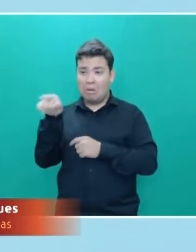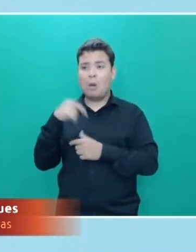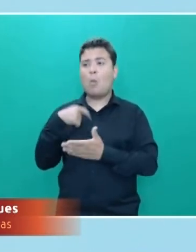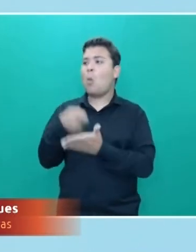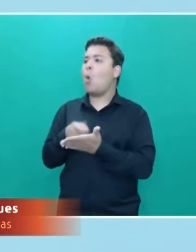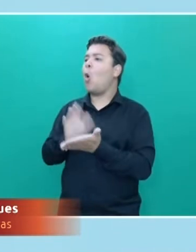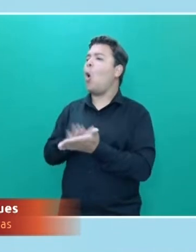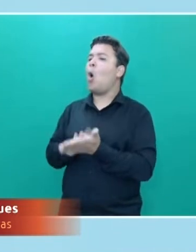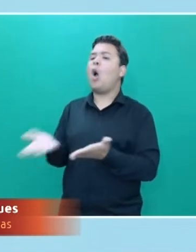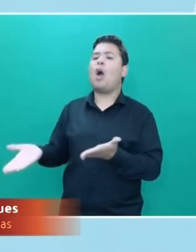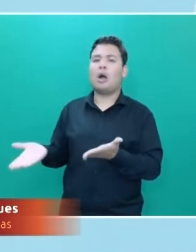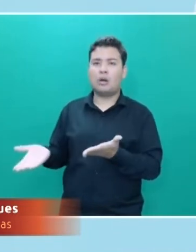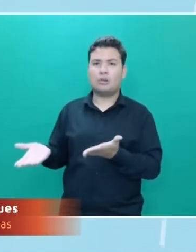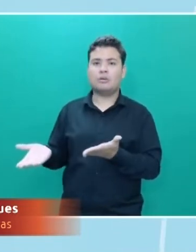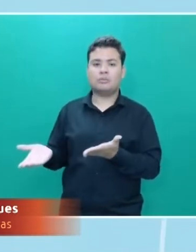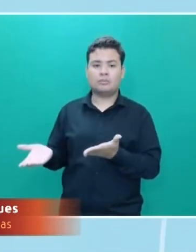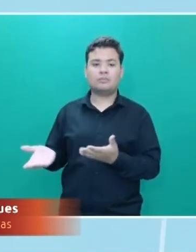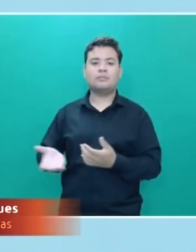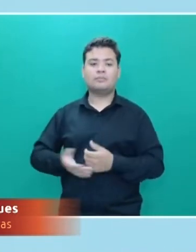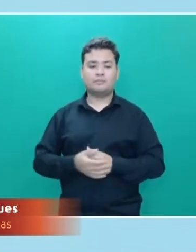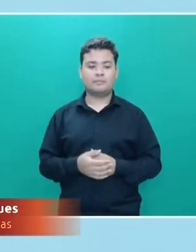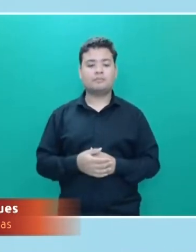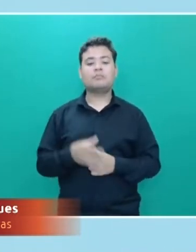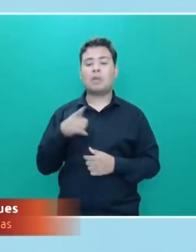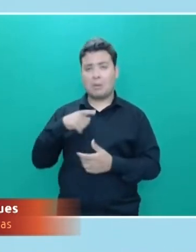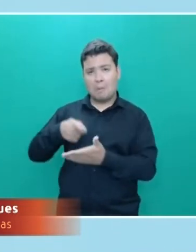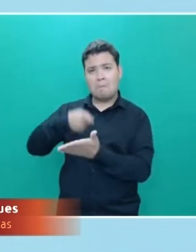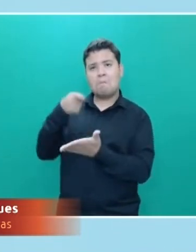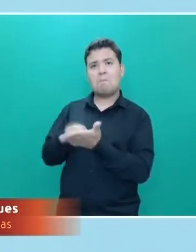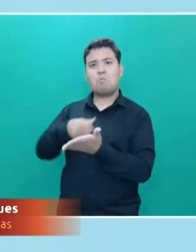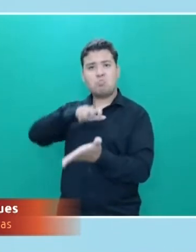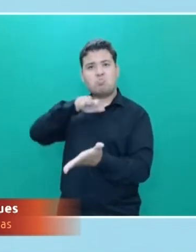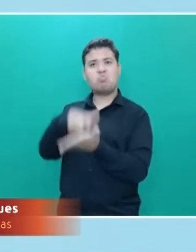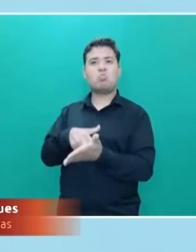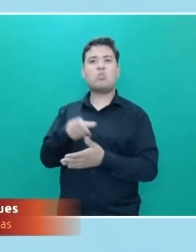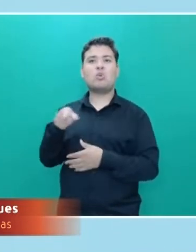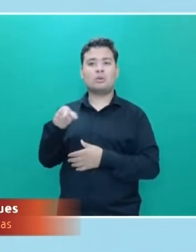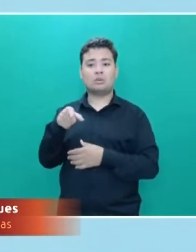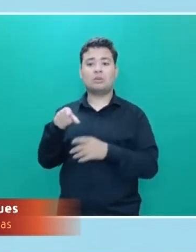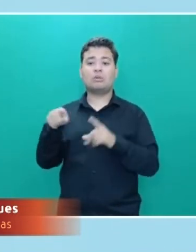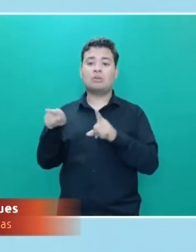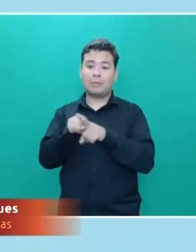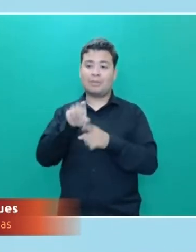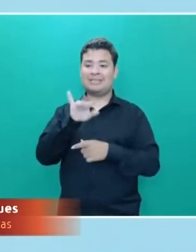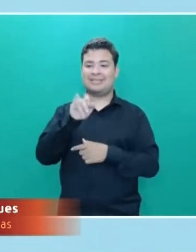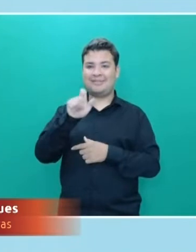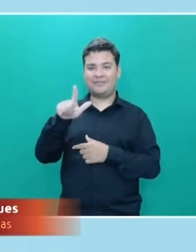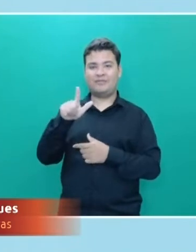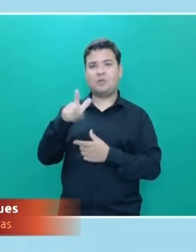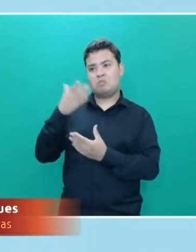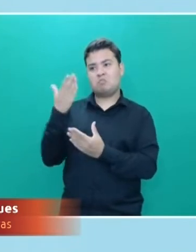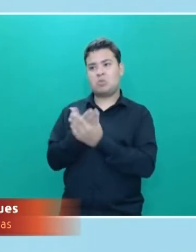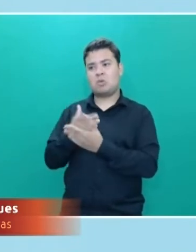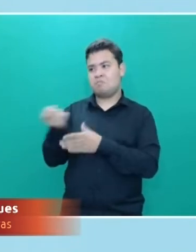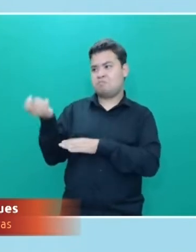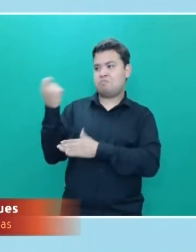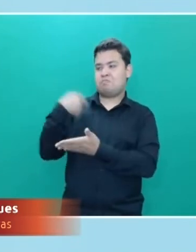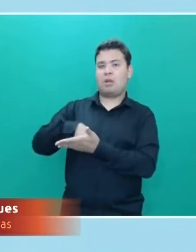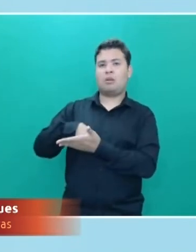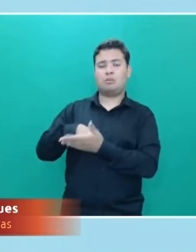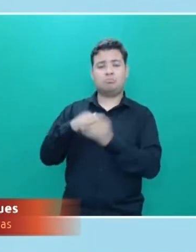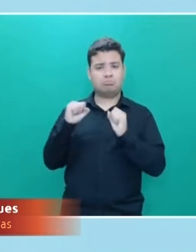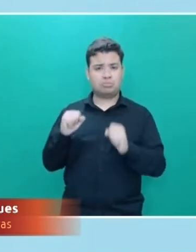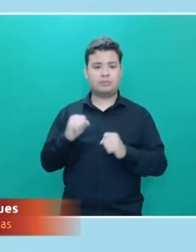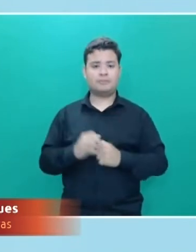só a punição penal, mas também a sanção civil. Uma coisa interessante que você